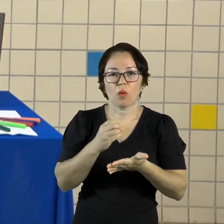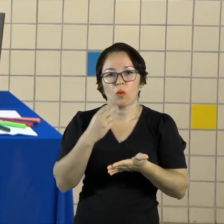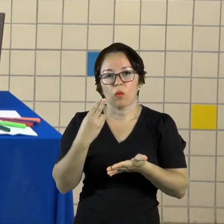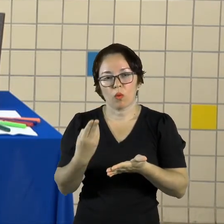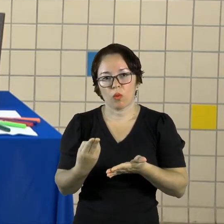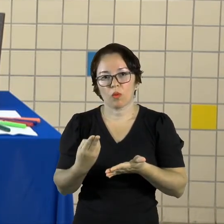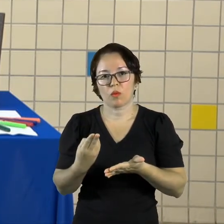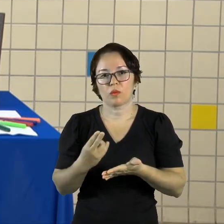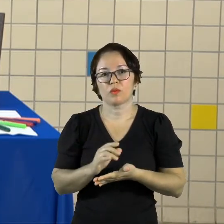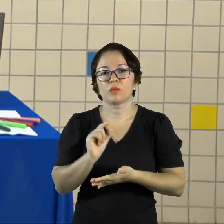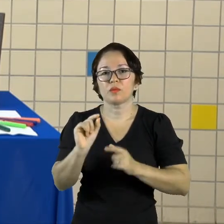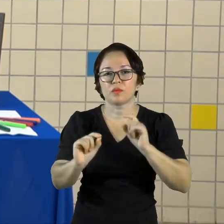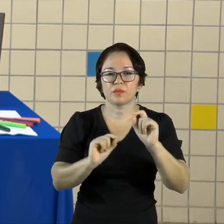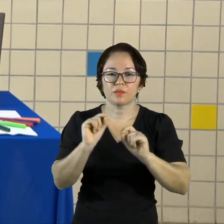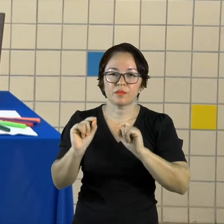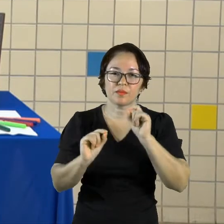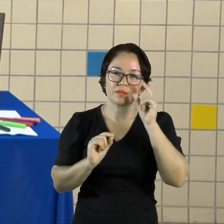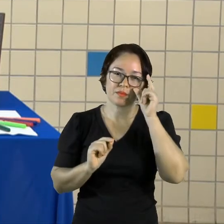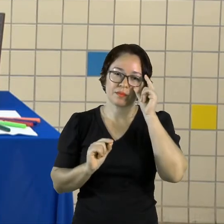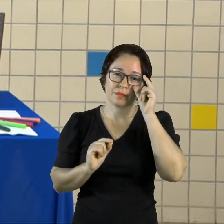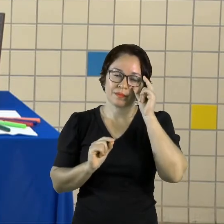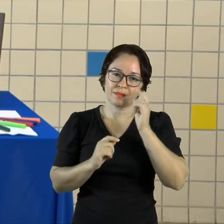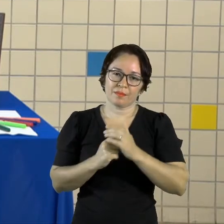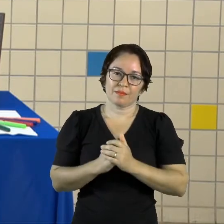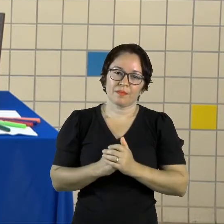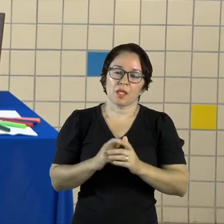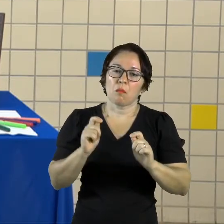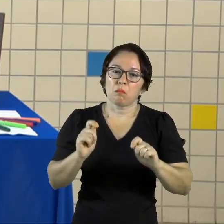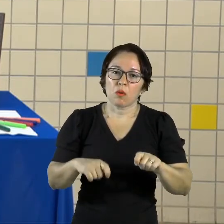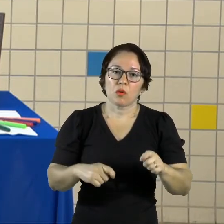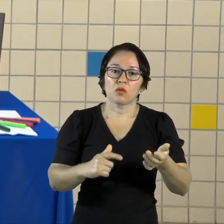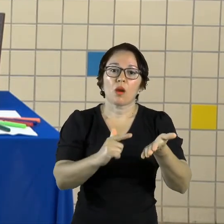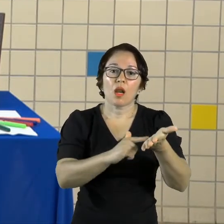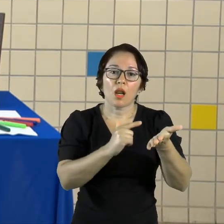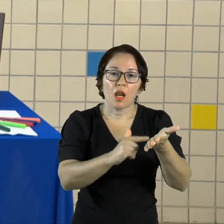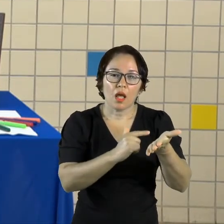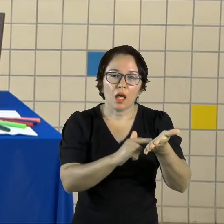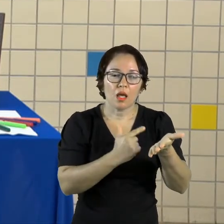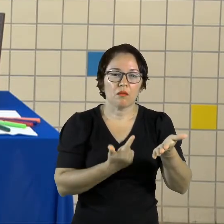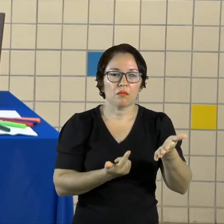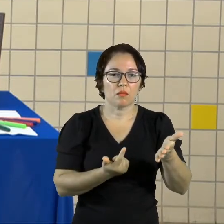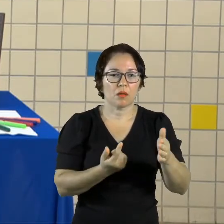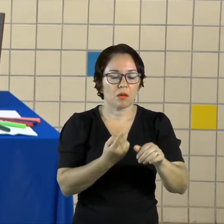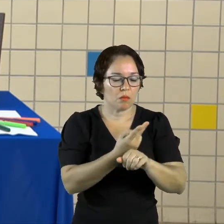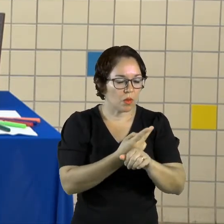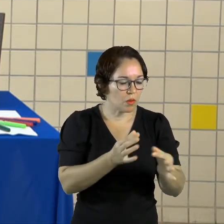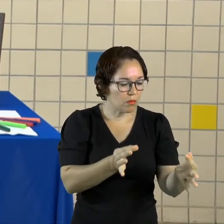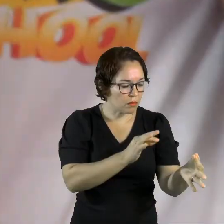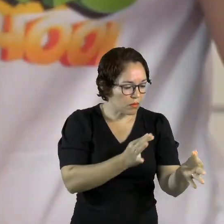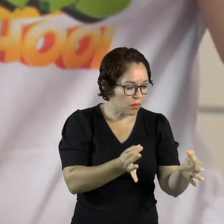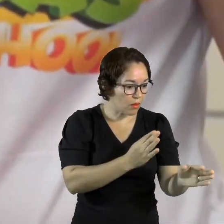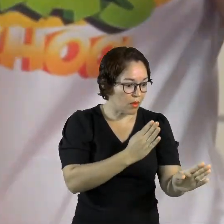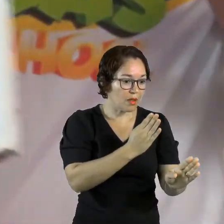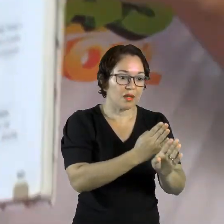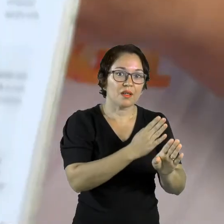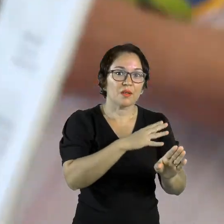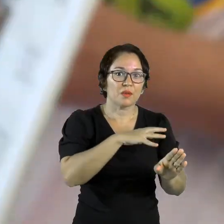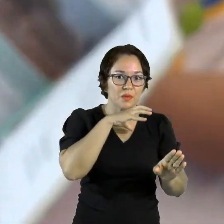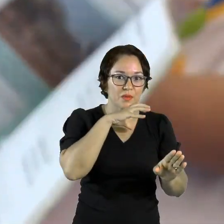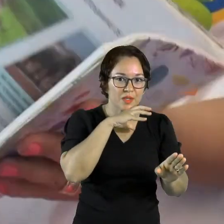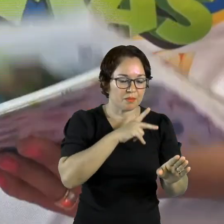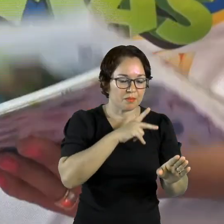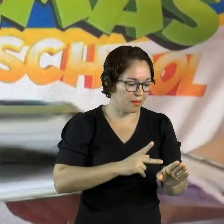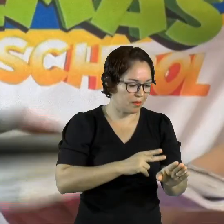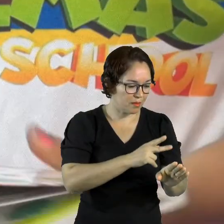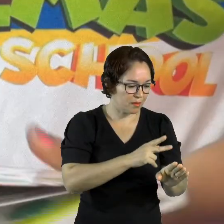procurar Em algum livro Um desenho de um animal E fazer uma colagem